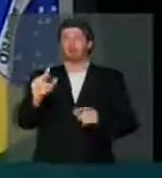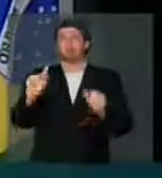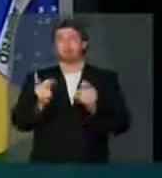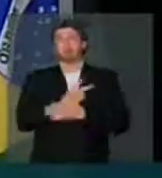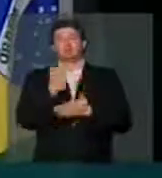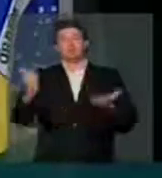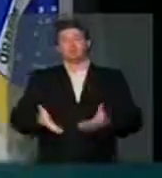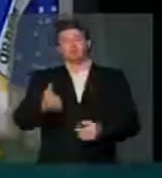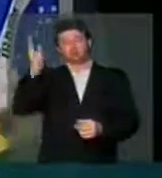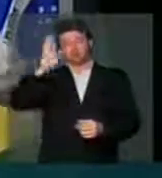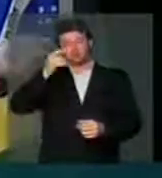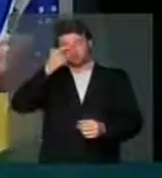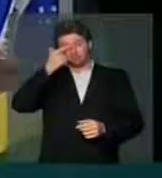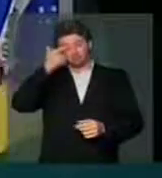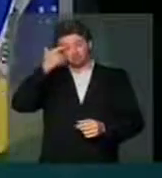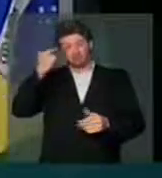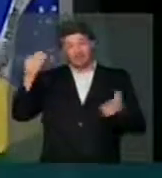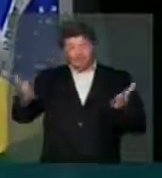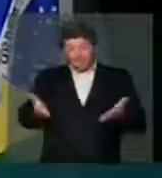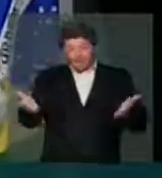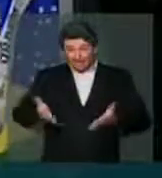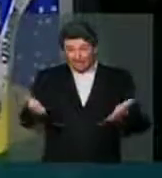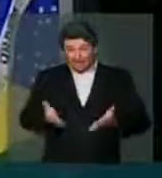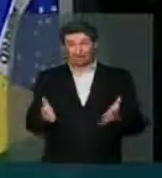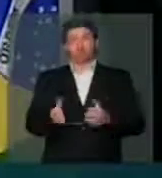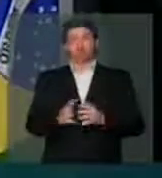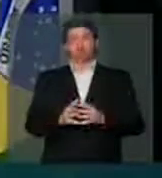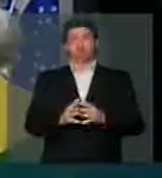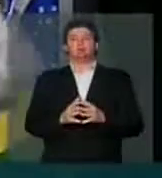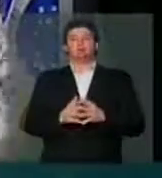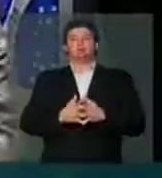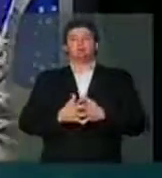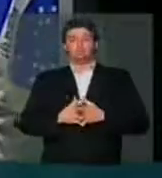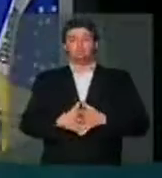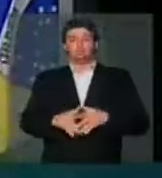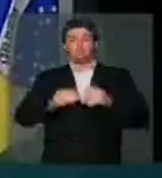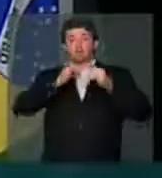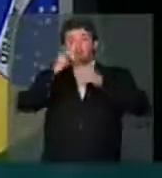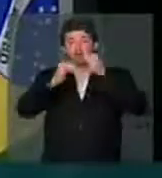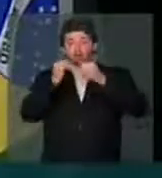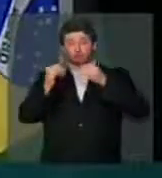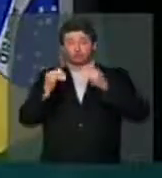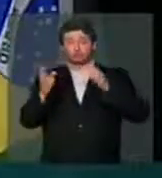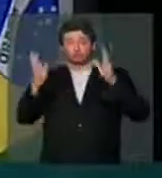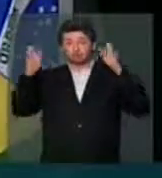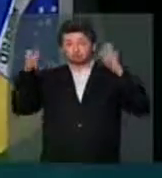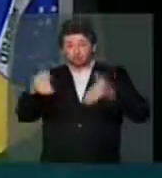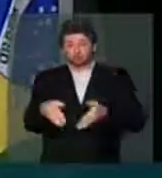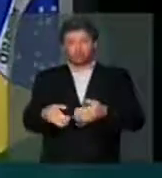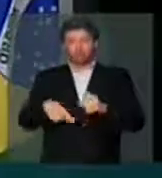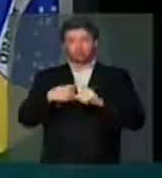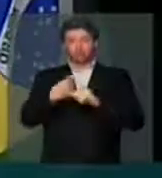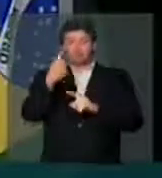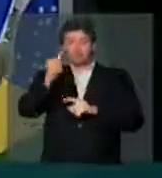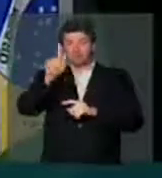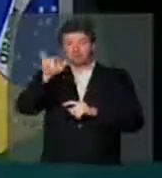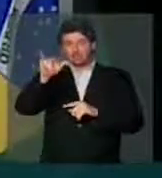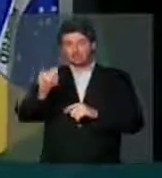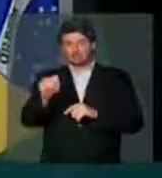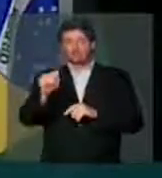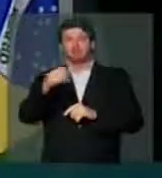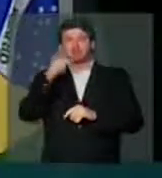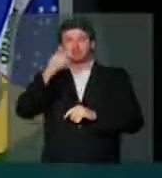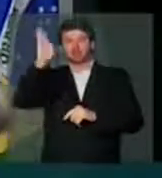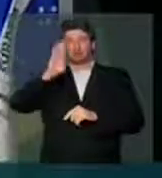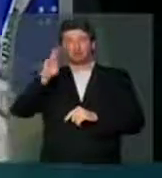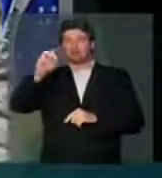no Brasil neste exato momento chega aqui a notícia de mais uma agência rebaixando